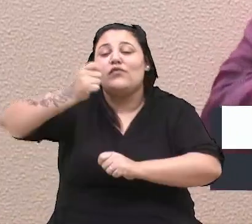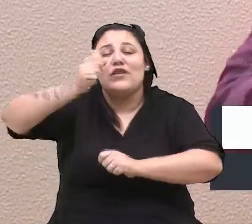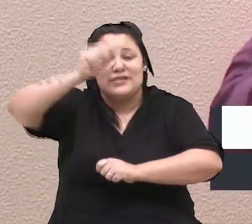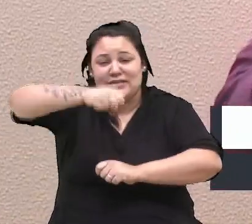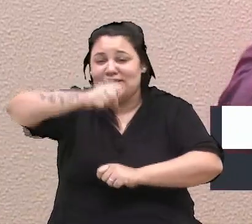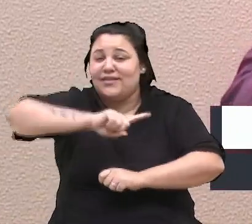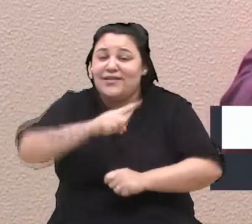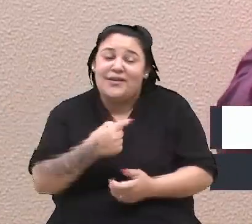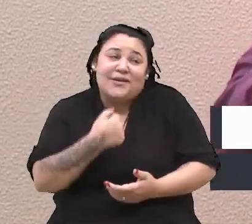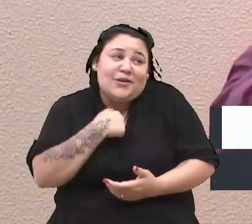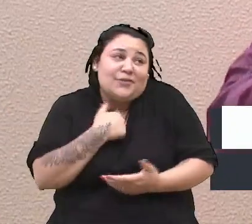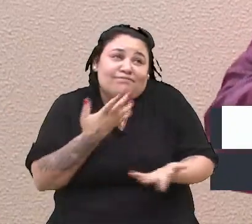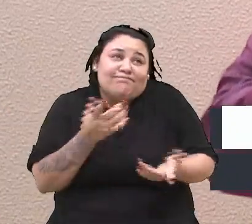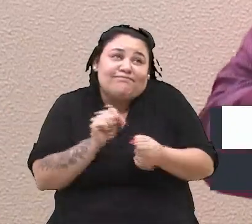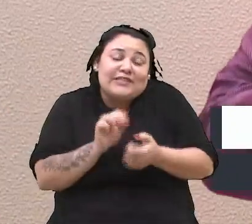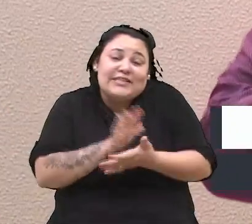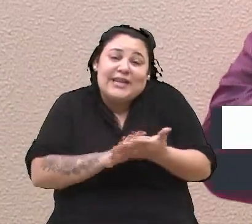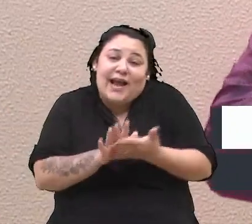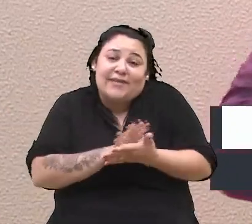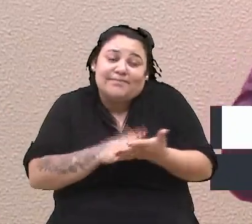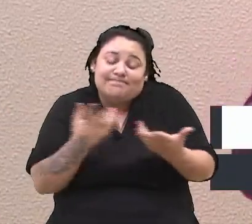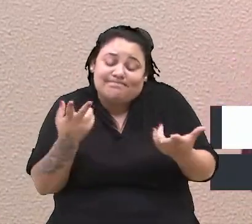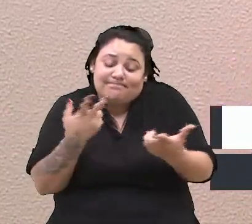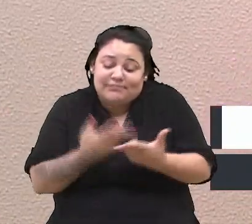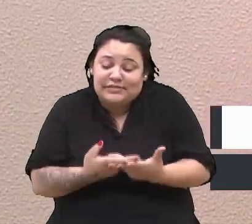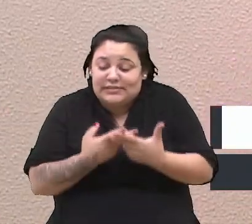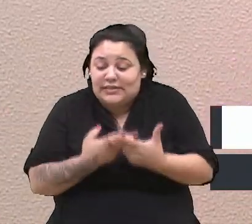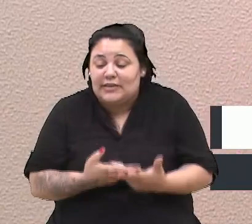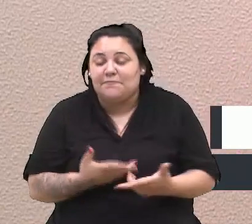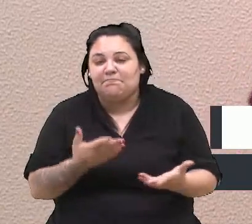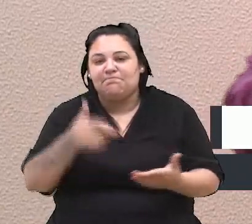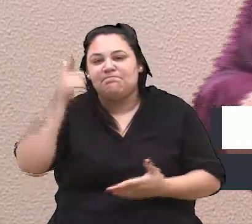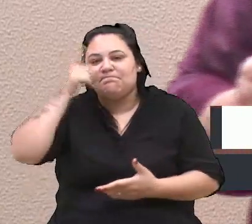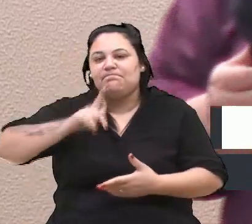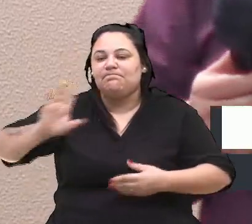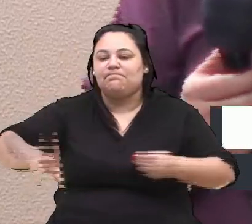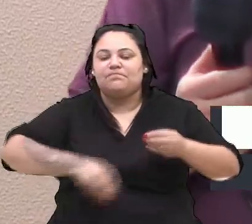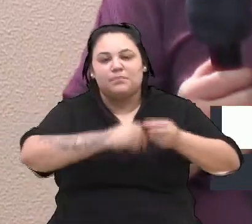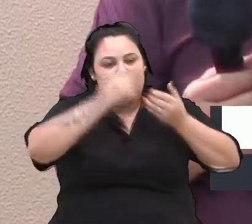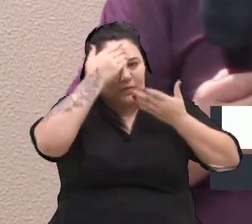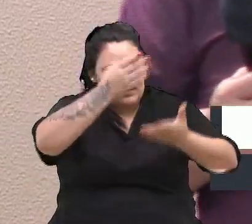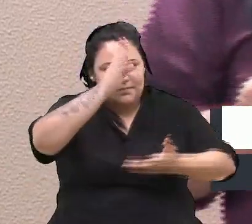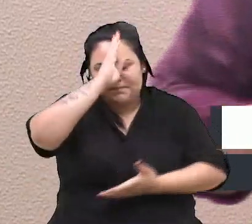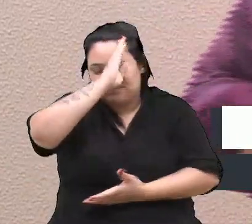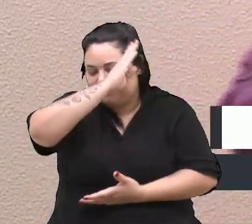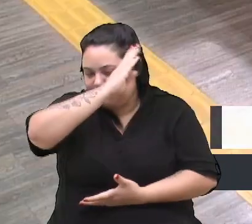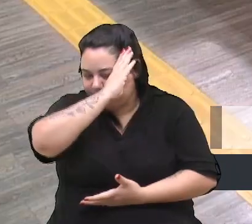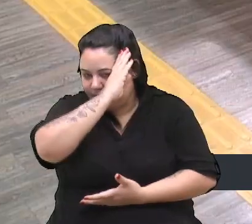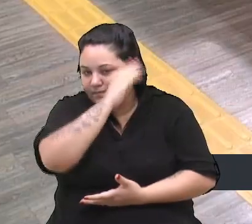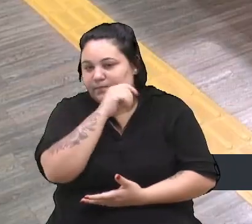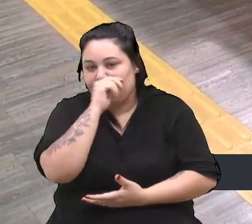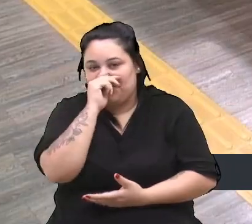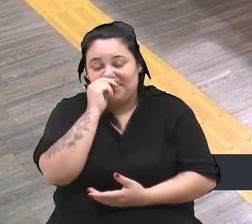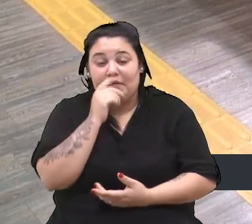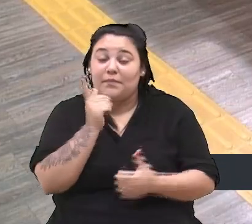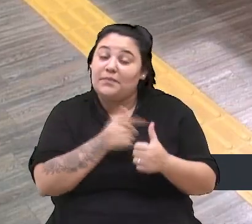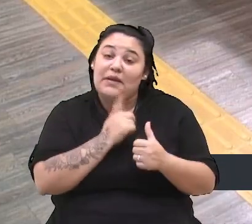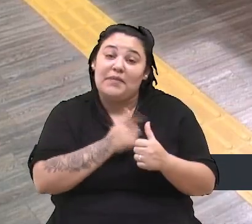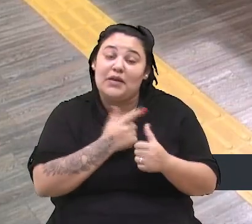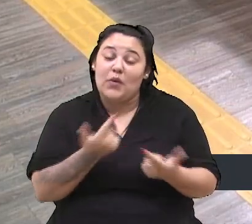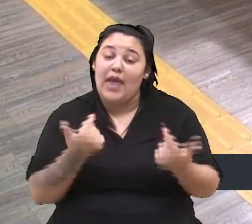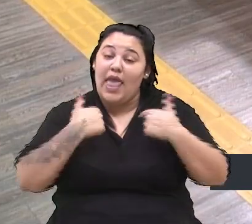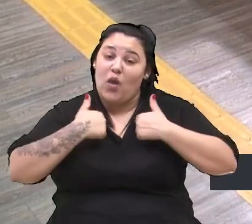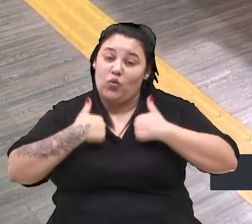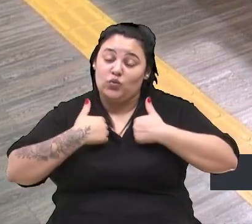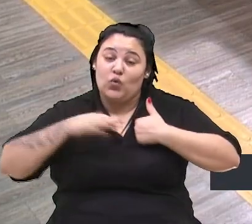que fazer. Sua parte, vereador Lucas. Obrigado, vereador Bressan. Bom, primeiro, eu, quando ouvi,